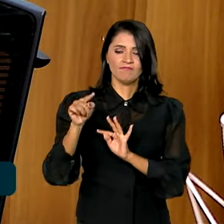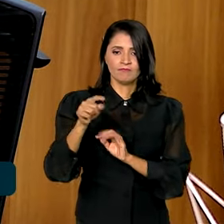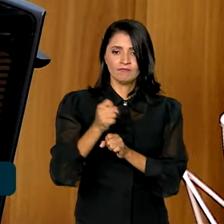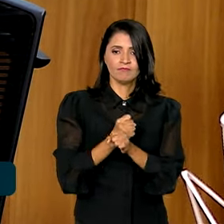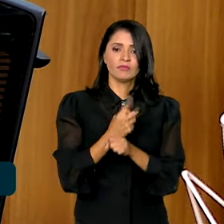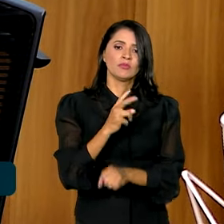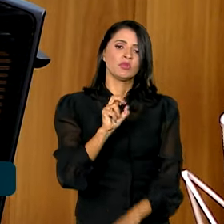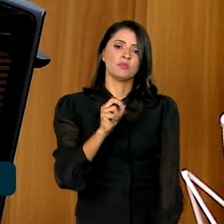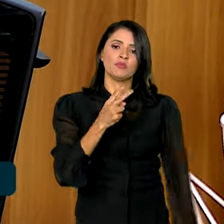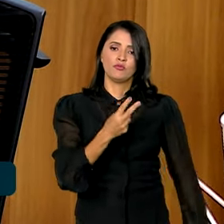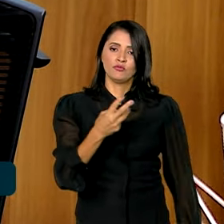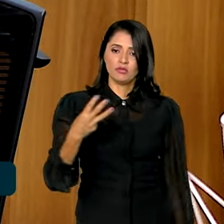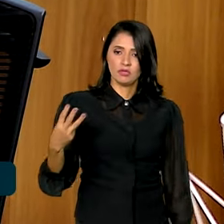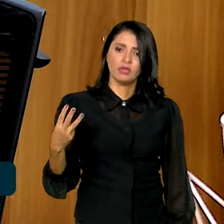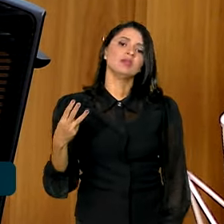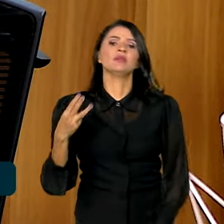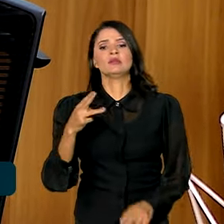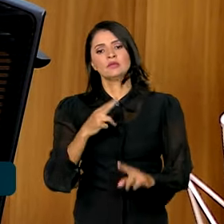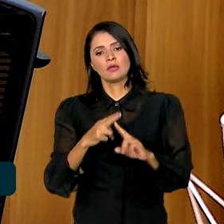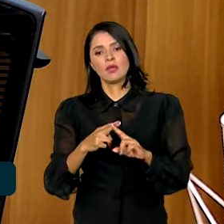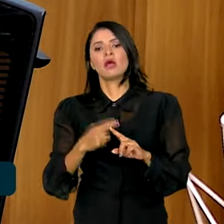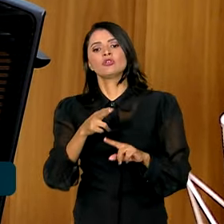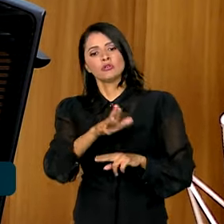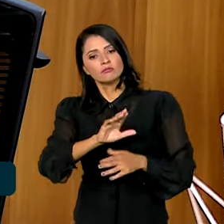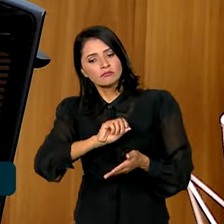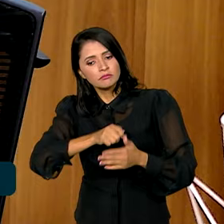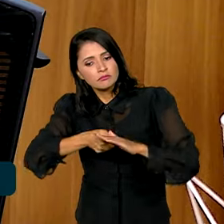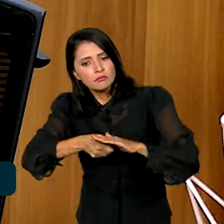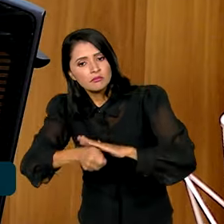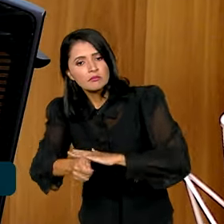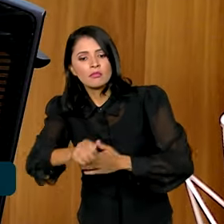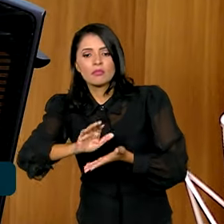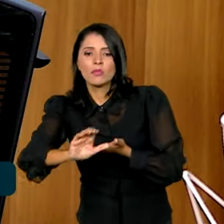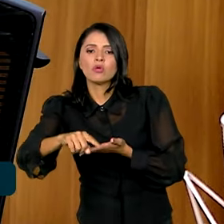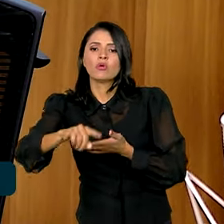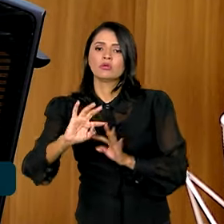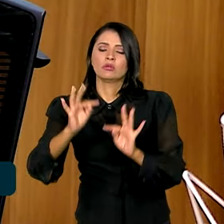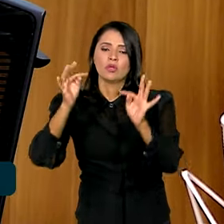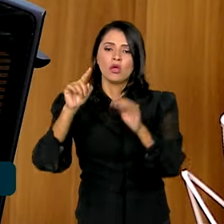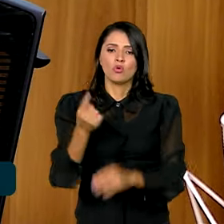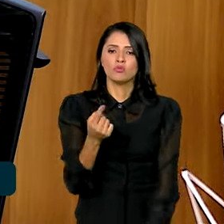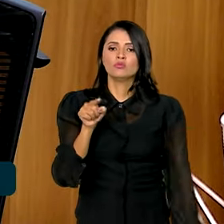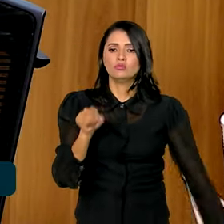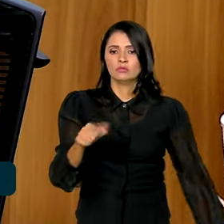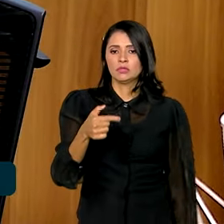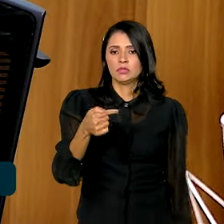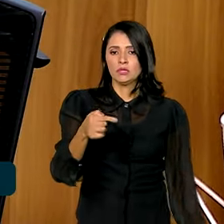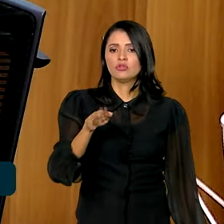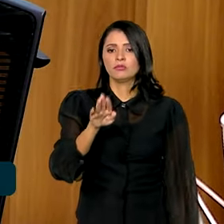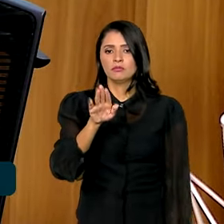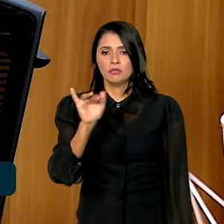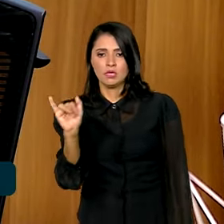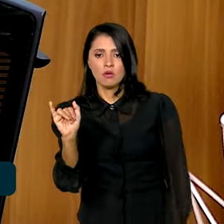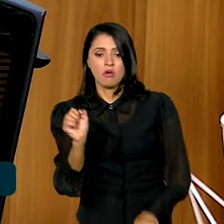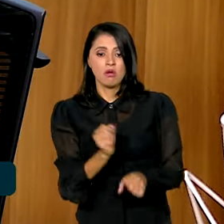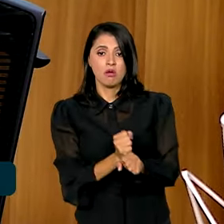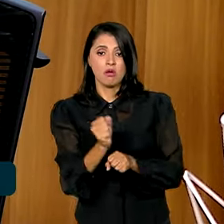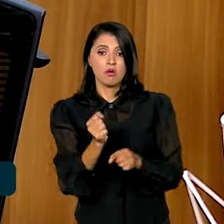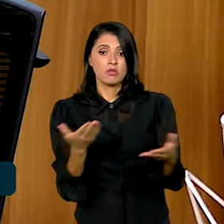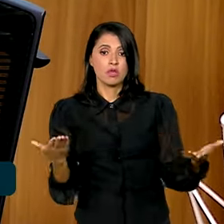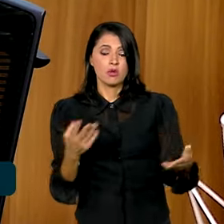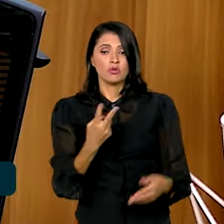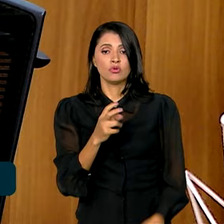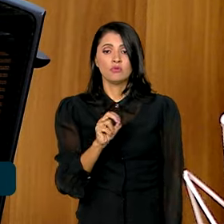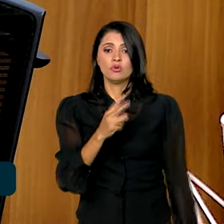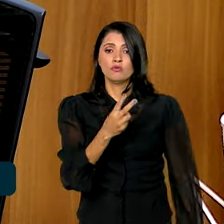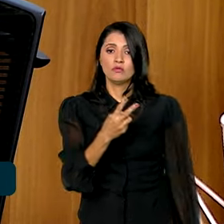2023, a Caixa aplicou em tecnologia 1,7 bilhões. Esse ano de 2023,